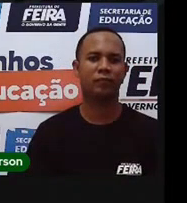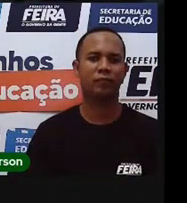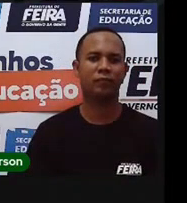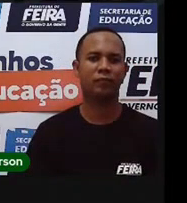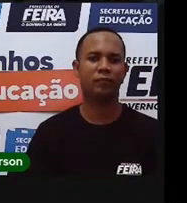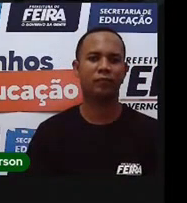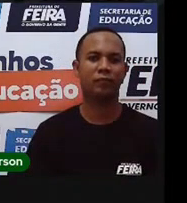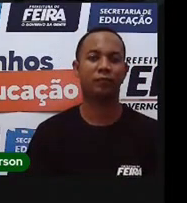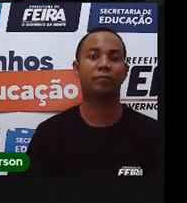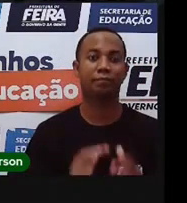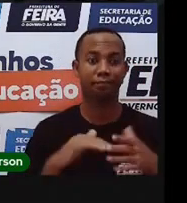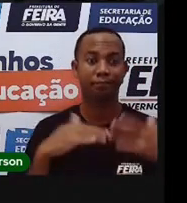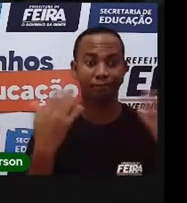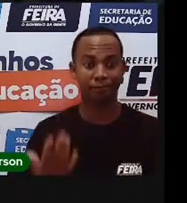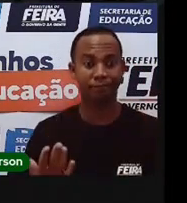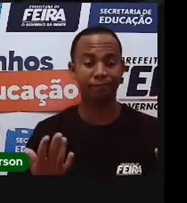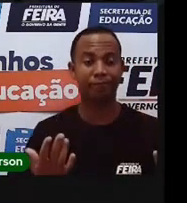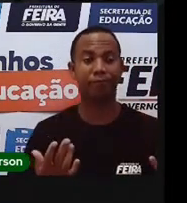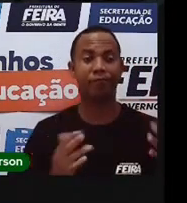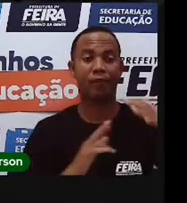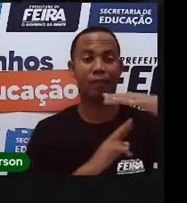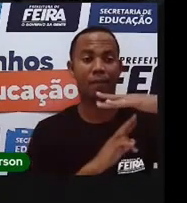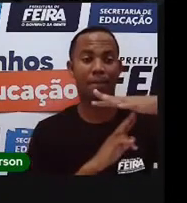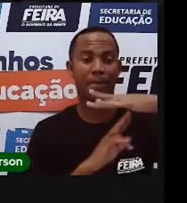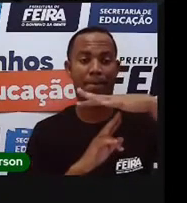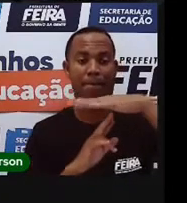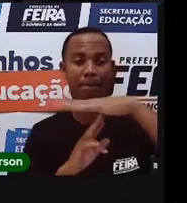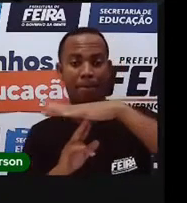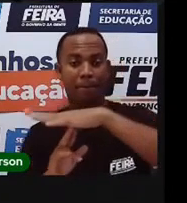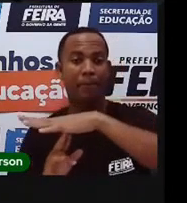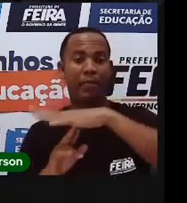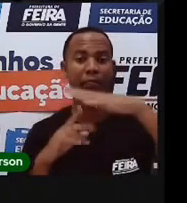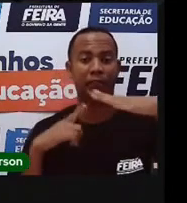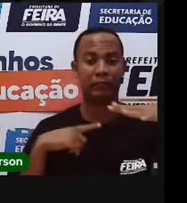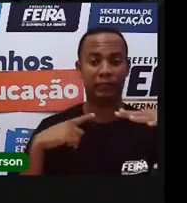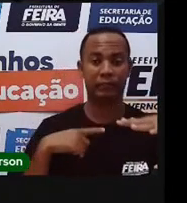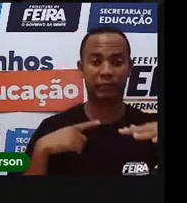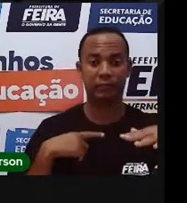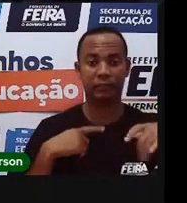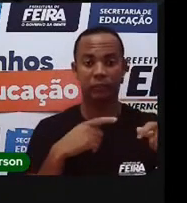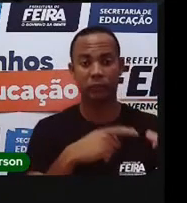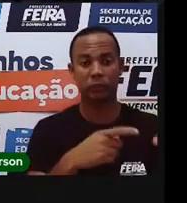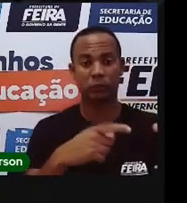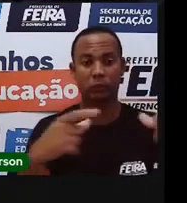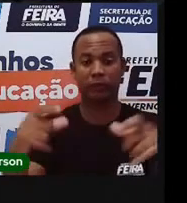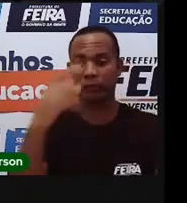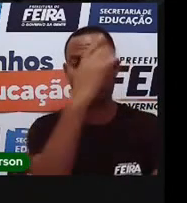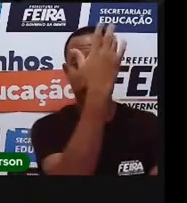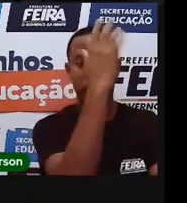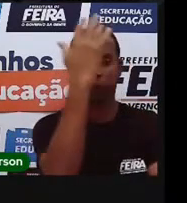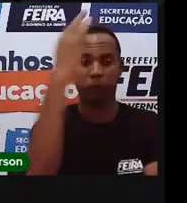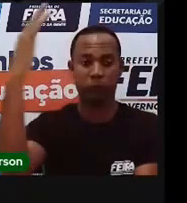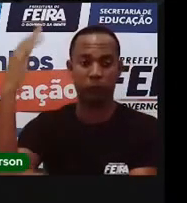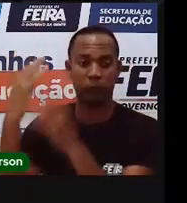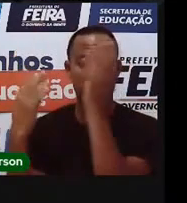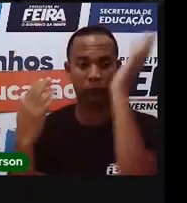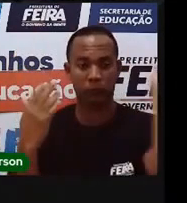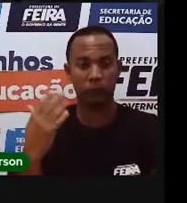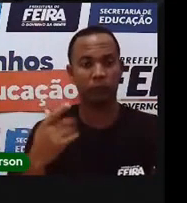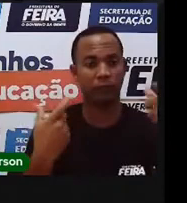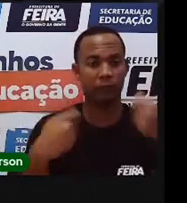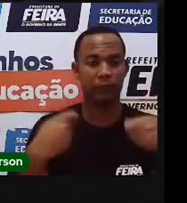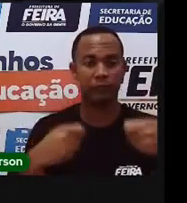Bom, praças e parques, né? É necessário a construção e manutenção